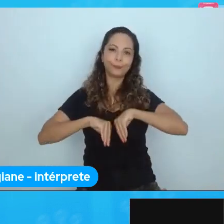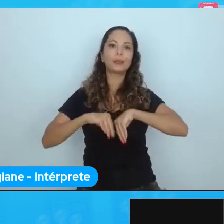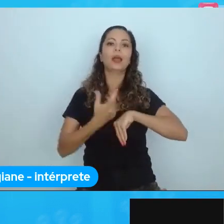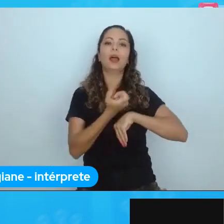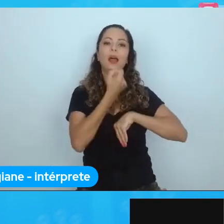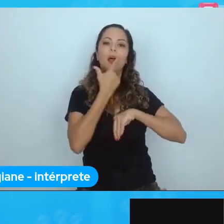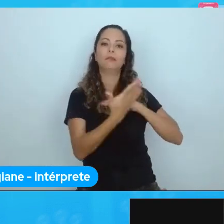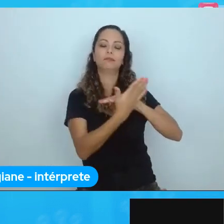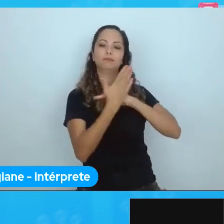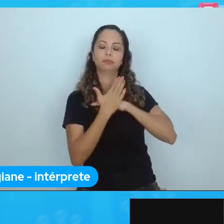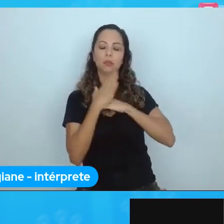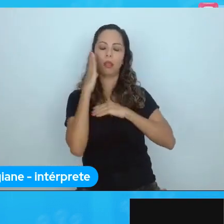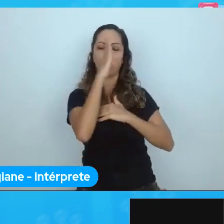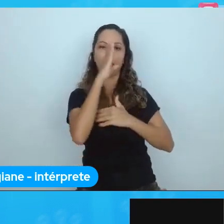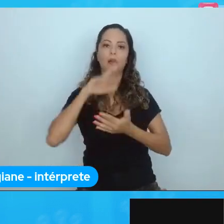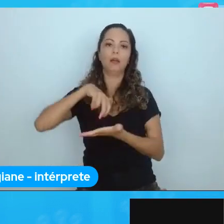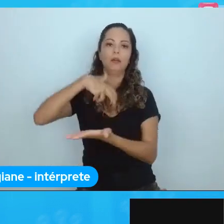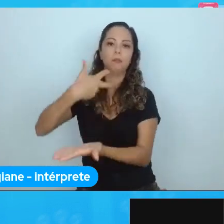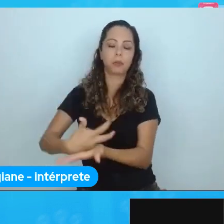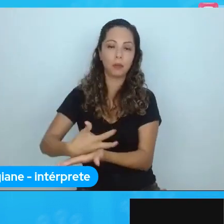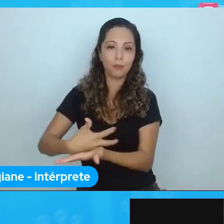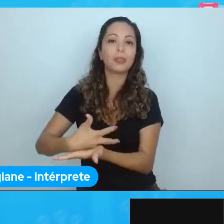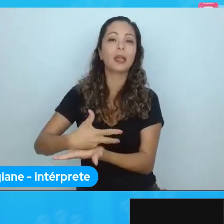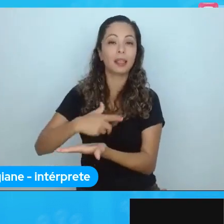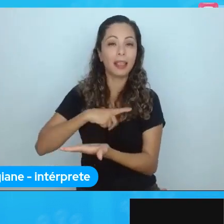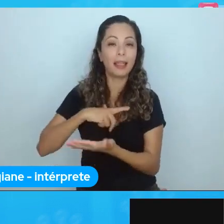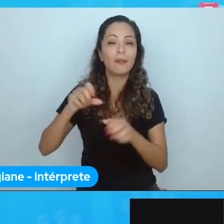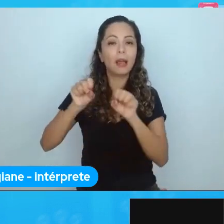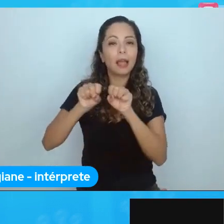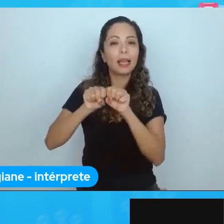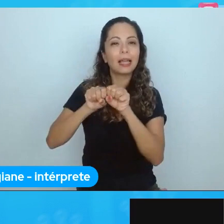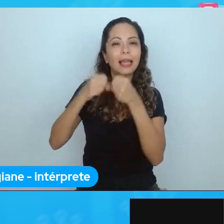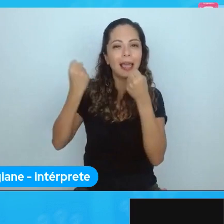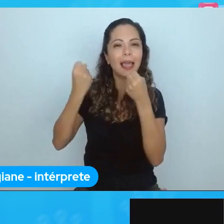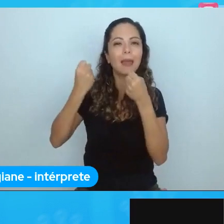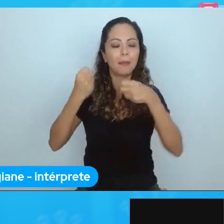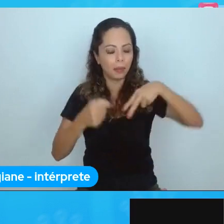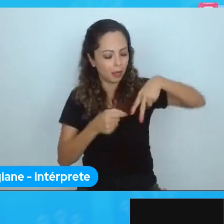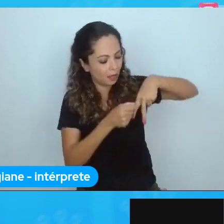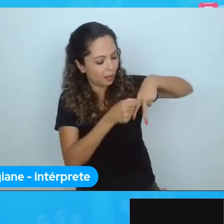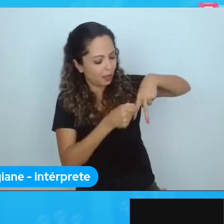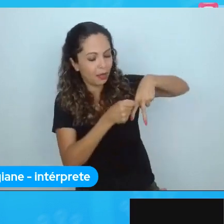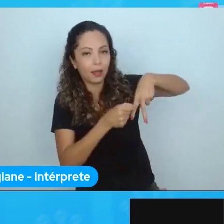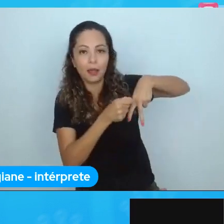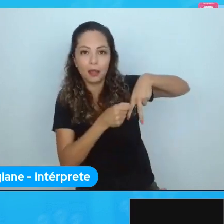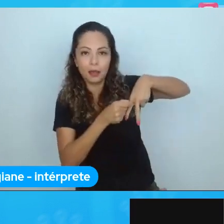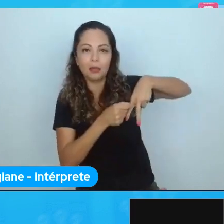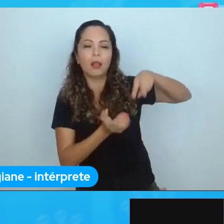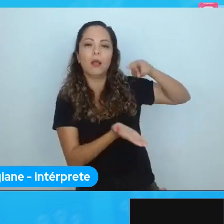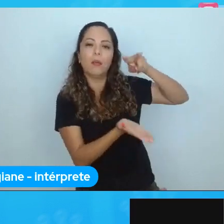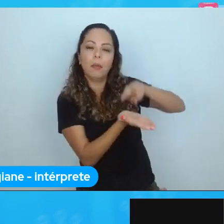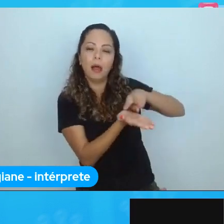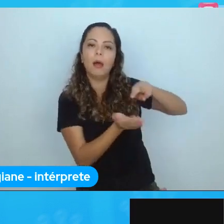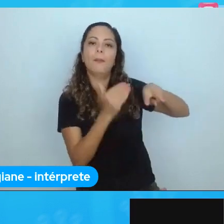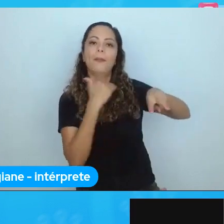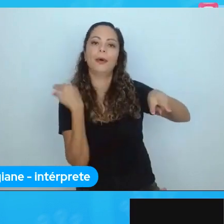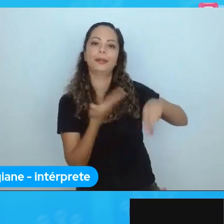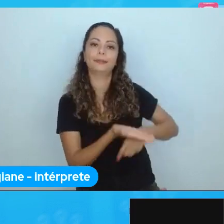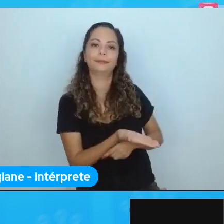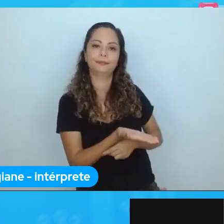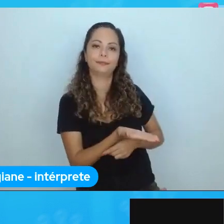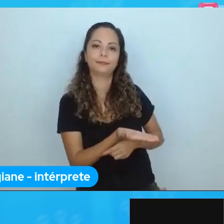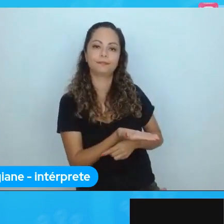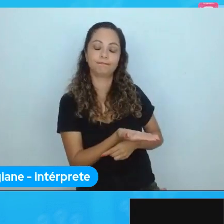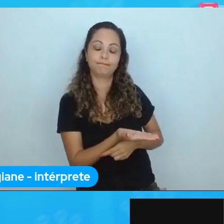fatura no fermo e uma complicação leva a outra, né, ficou hospitalizada e logo depois veio a óbito. É uma verdade